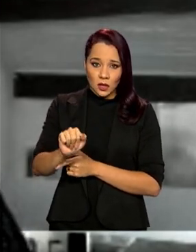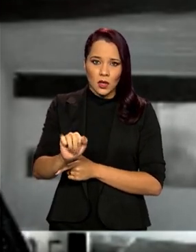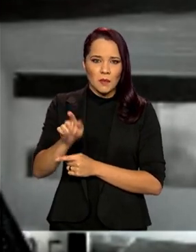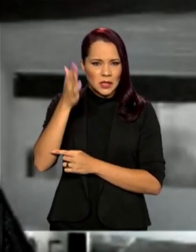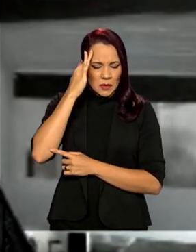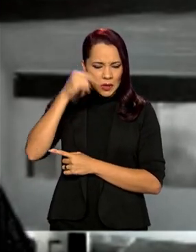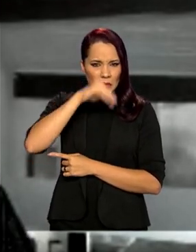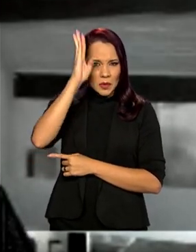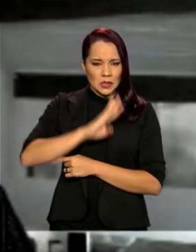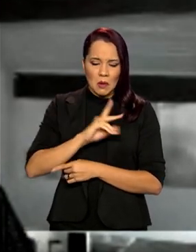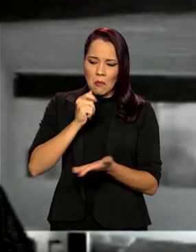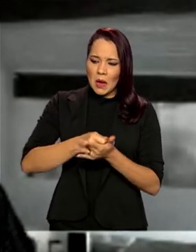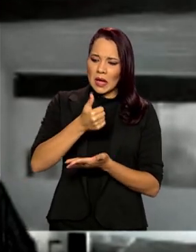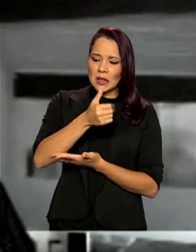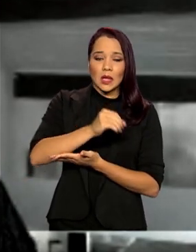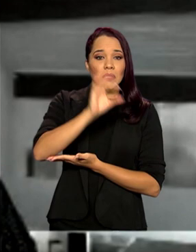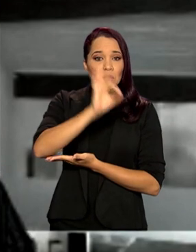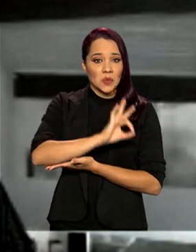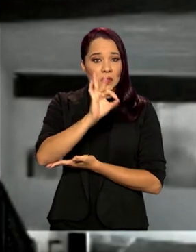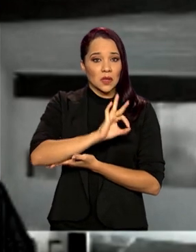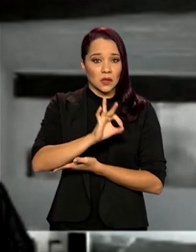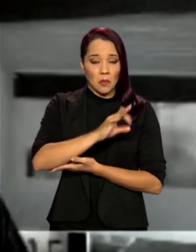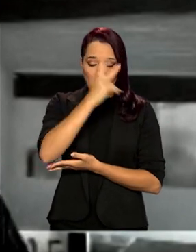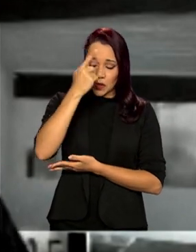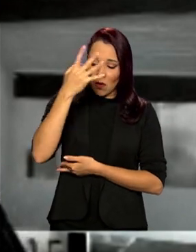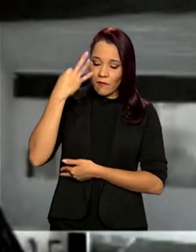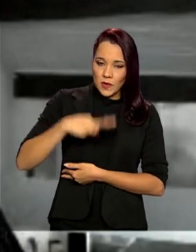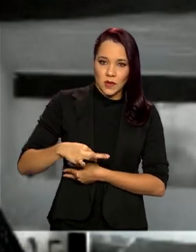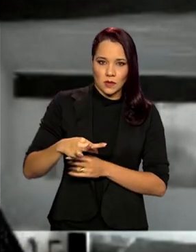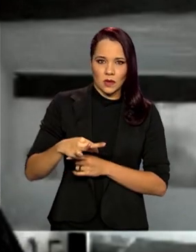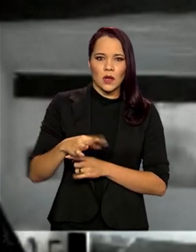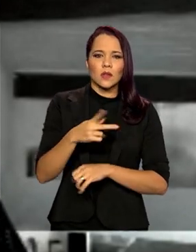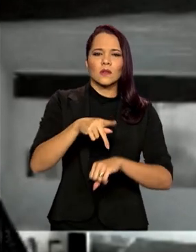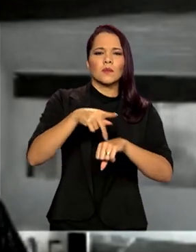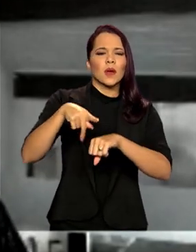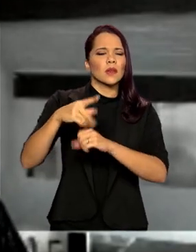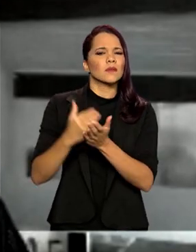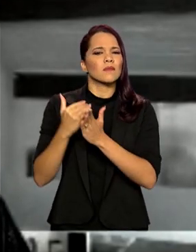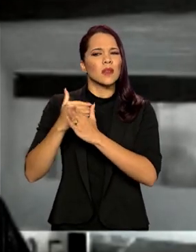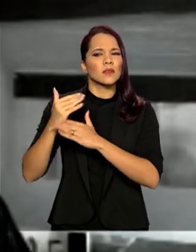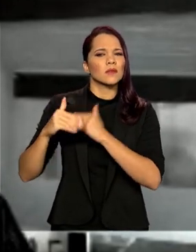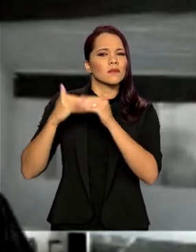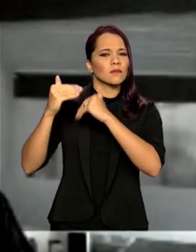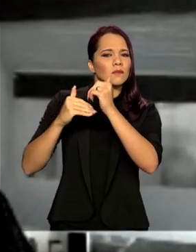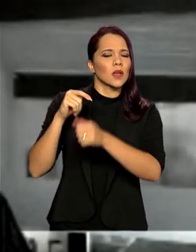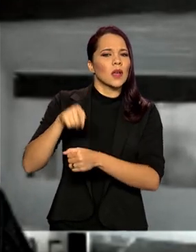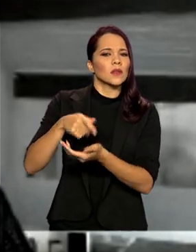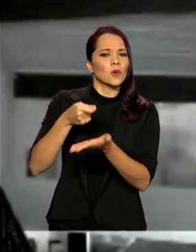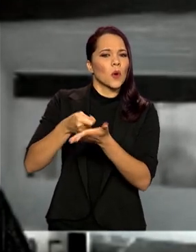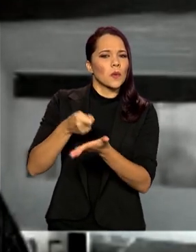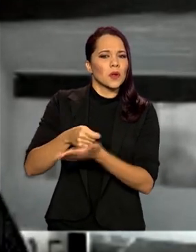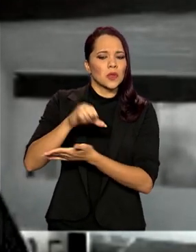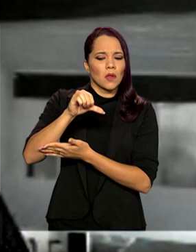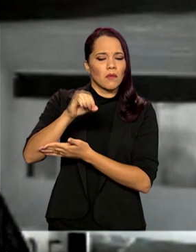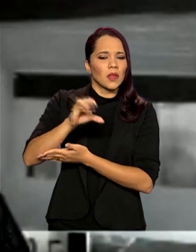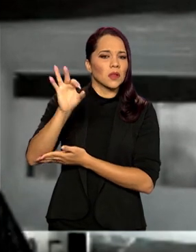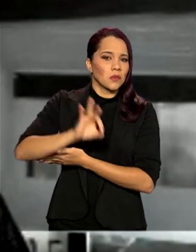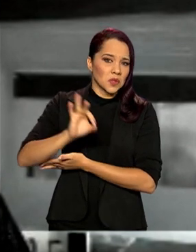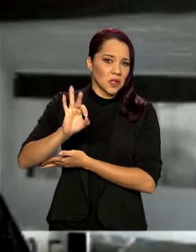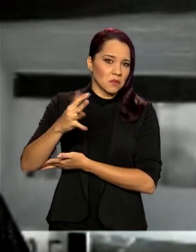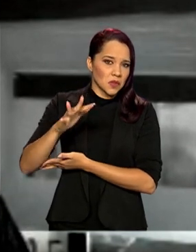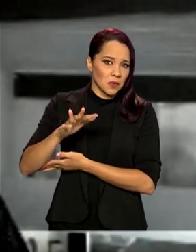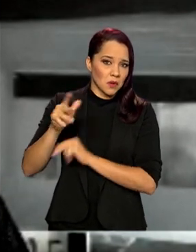de 10% das pessoas pagam imposto de renda pessoa física. Nos países mais desenvolvidos, essa cobrança atinge 90%